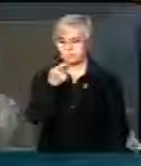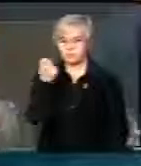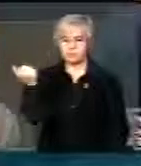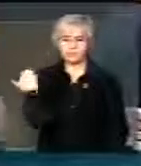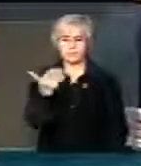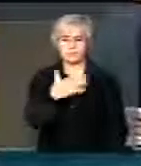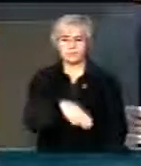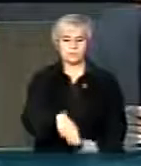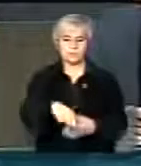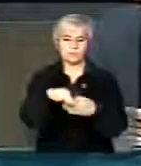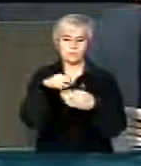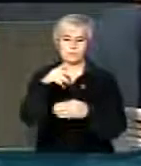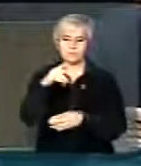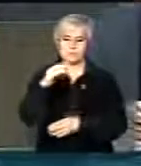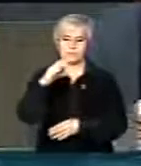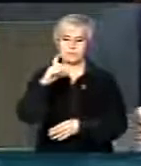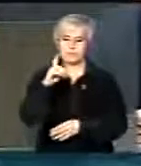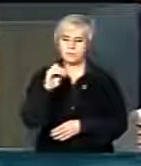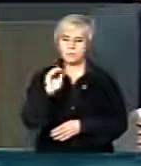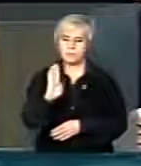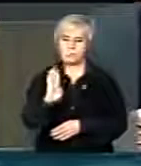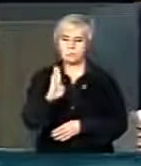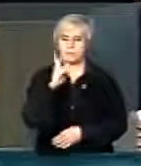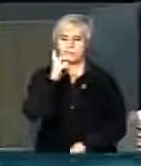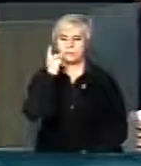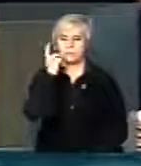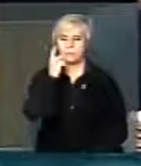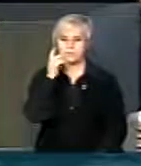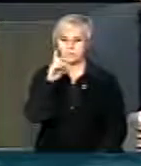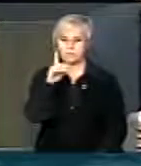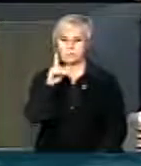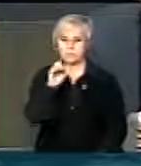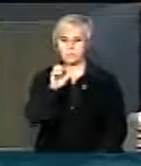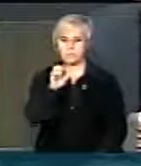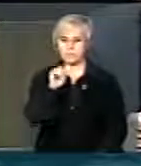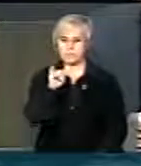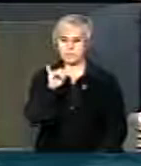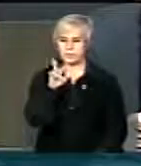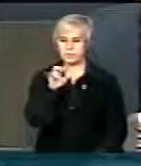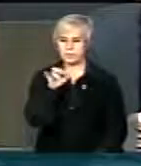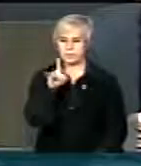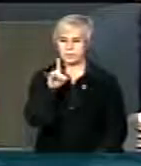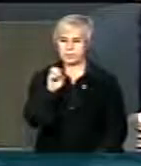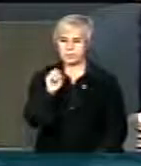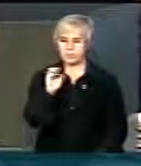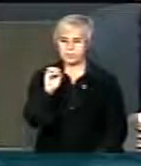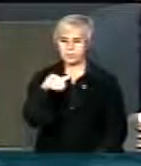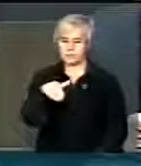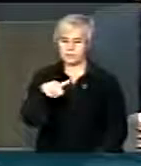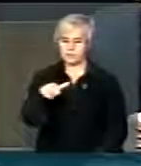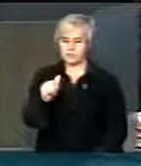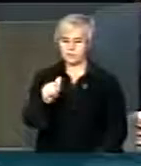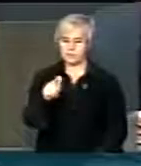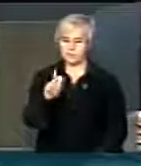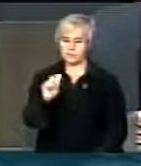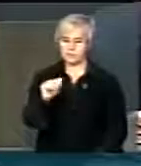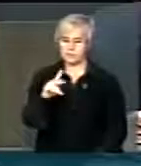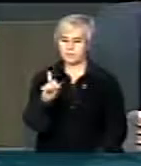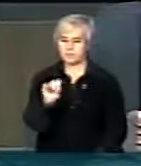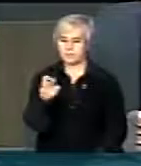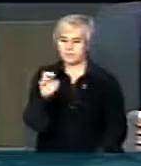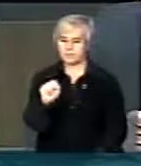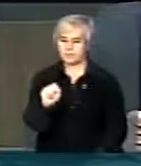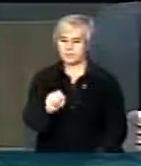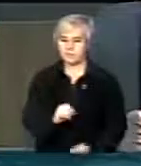Partido Comunista do Brasil, deputado Davidson Magalhães, uma palavra.